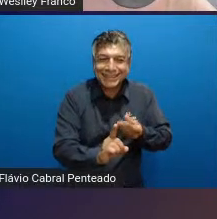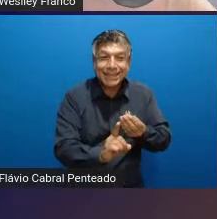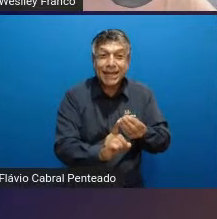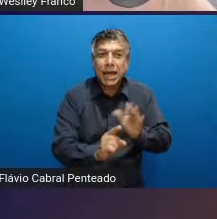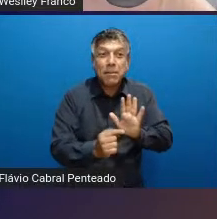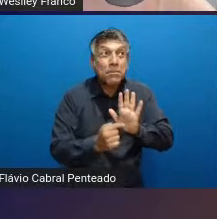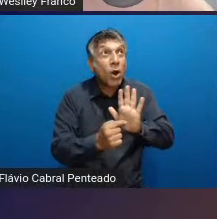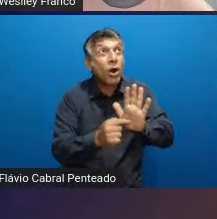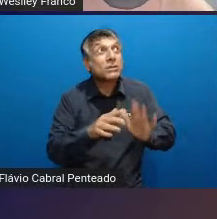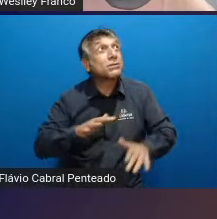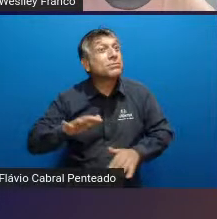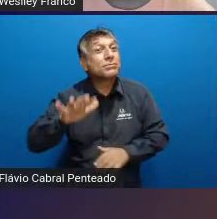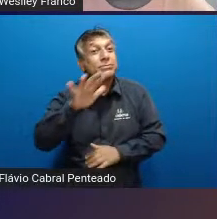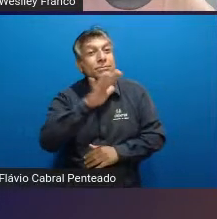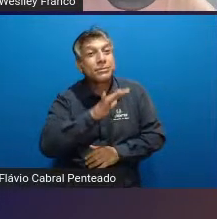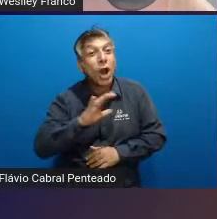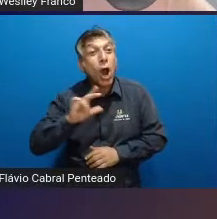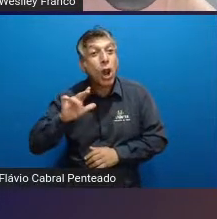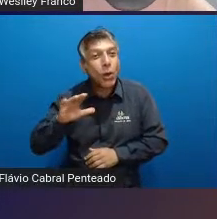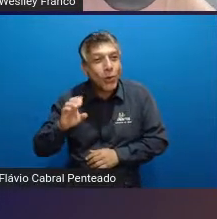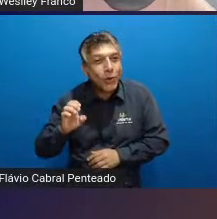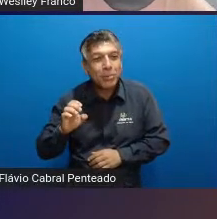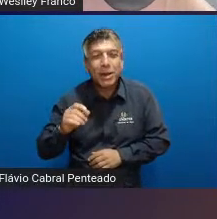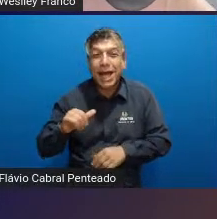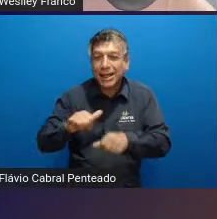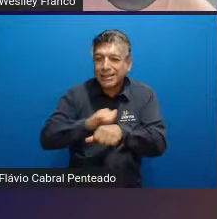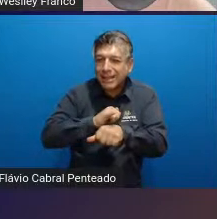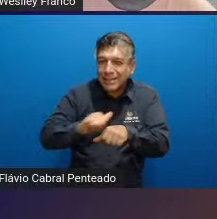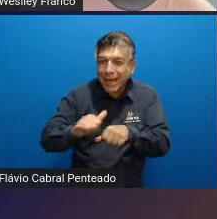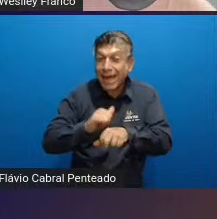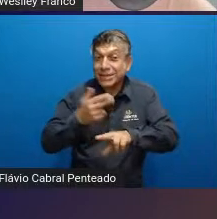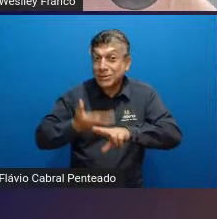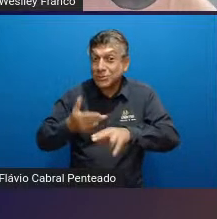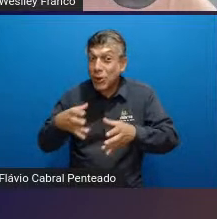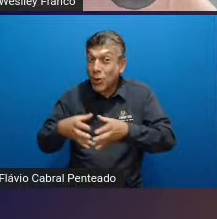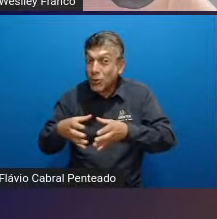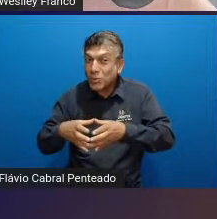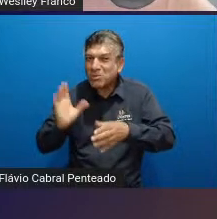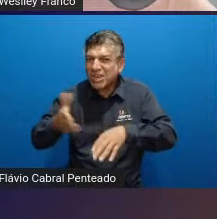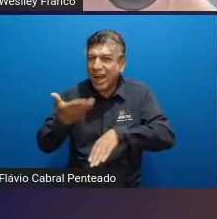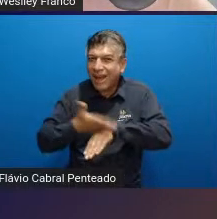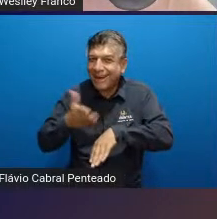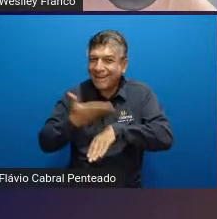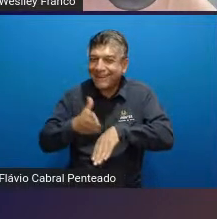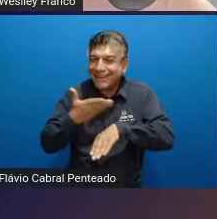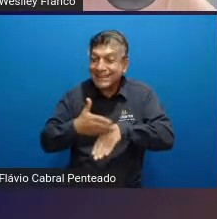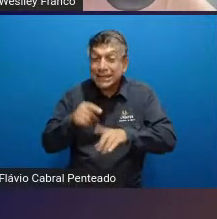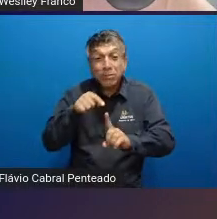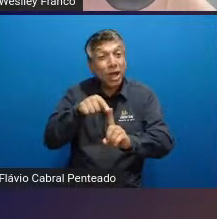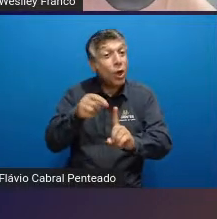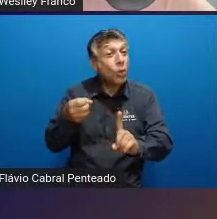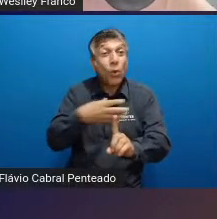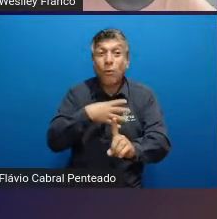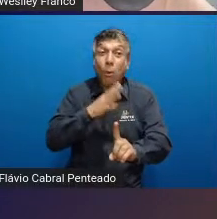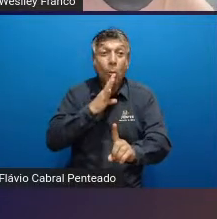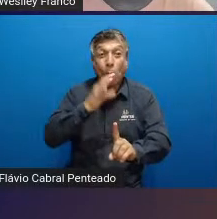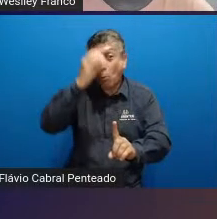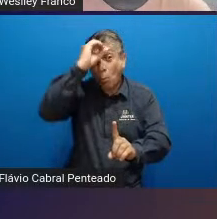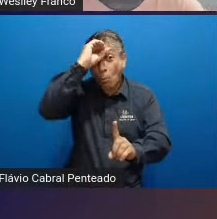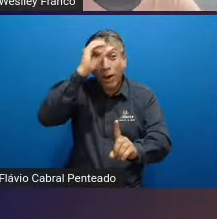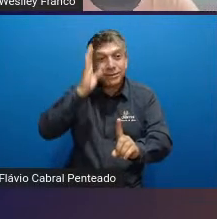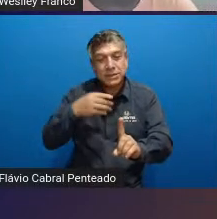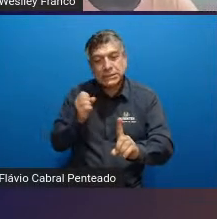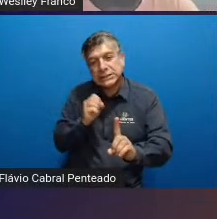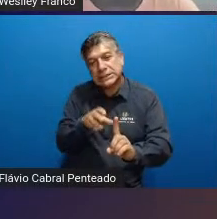clube mostra as táticas que a equipe joga então ele ajuda nessa inserção também dos